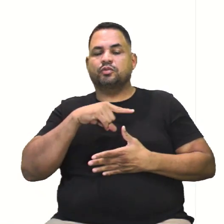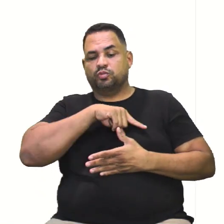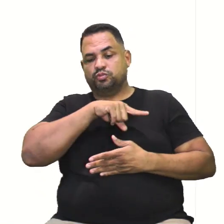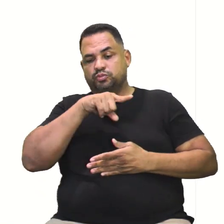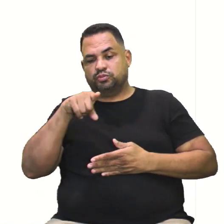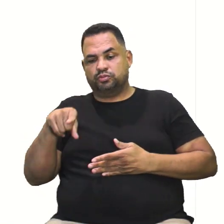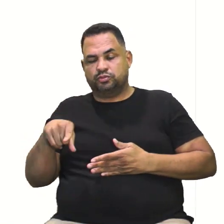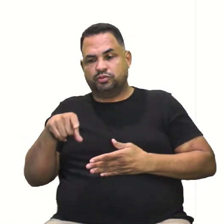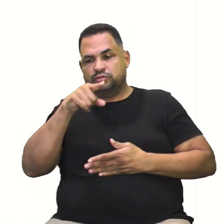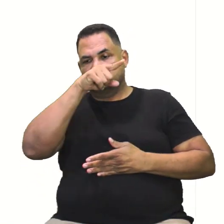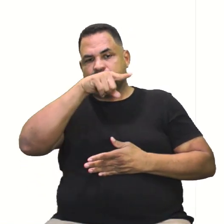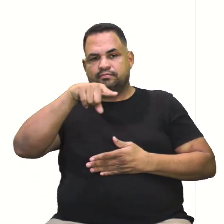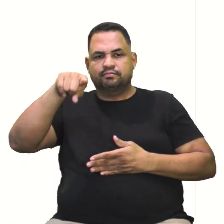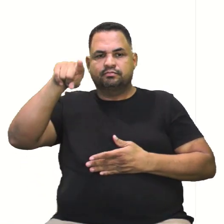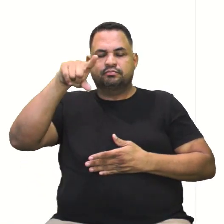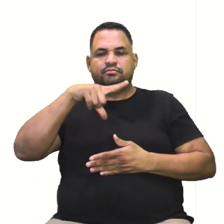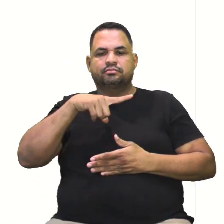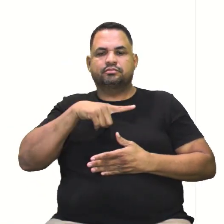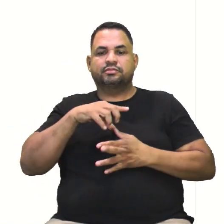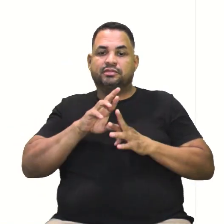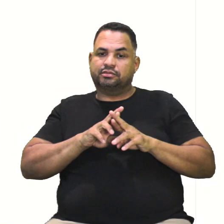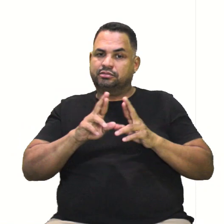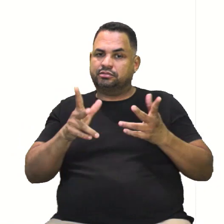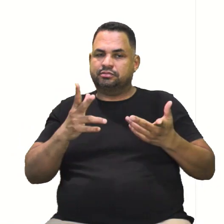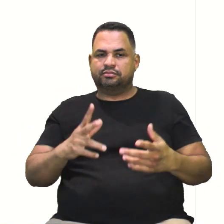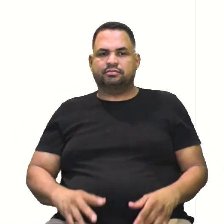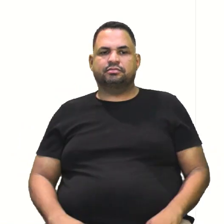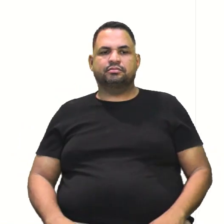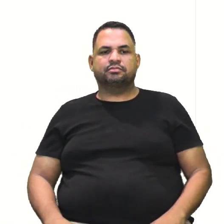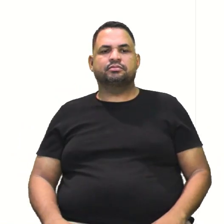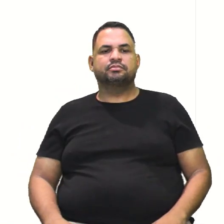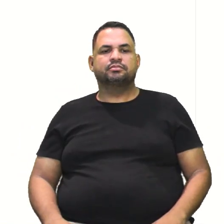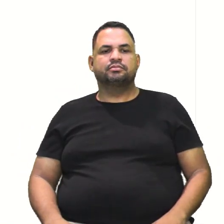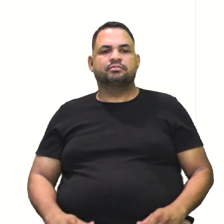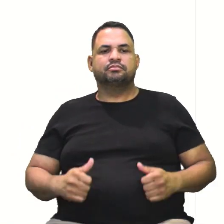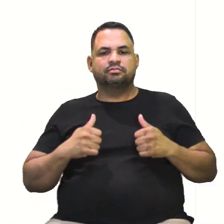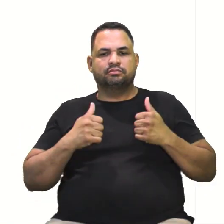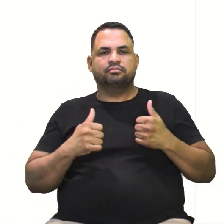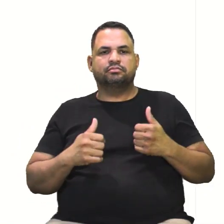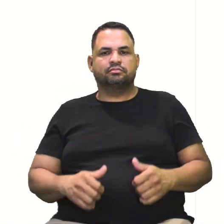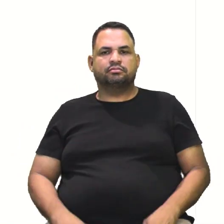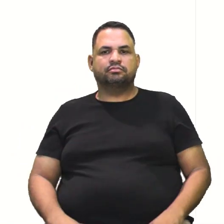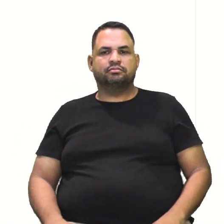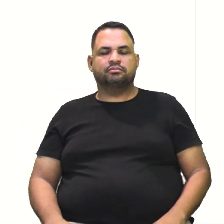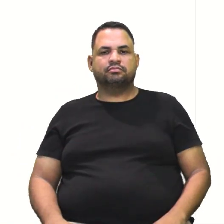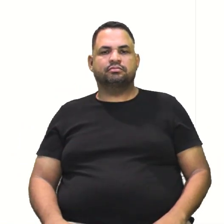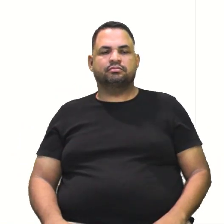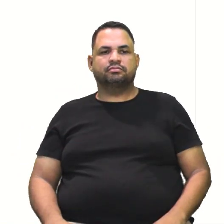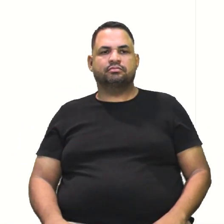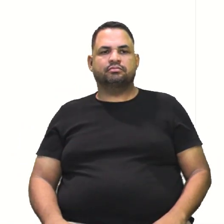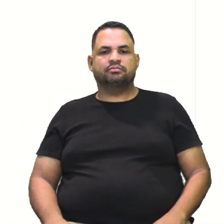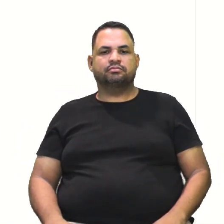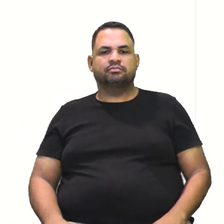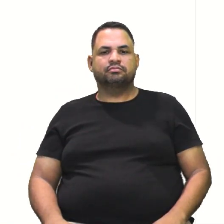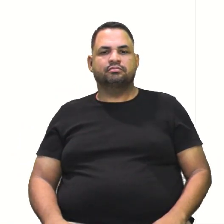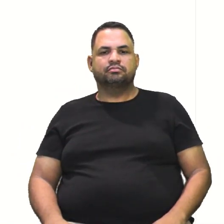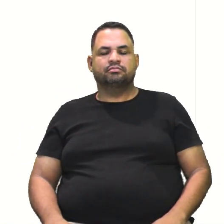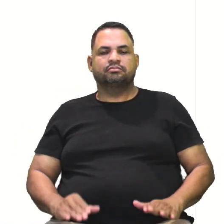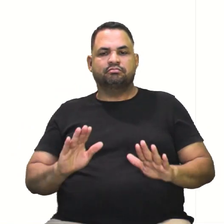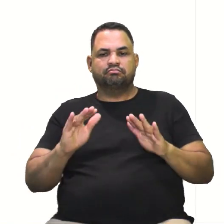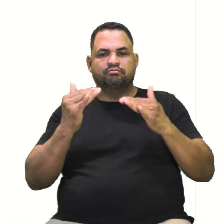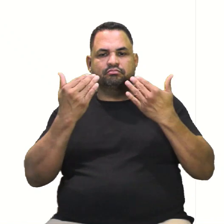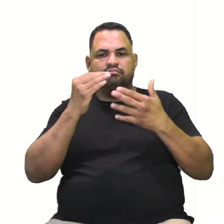E aí tem essa diferença. Né? Beleza, beleza? Se liga no Enem, vamos?